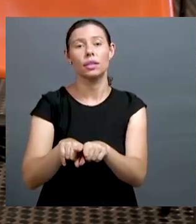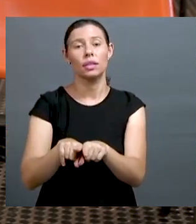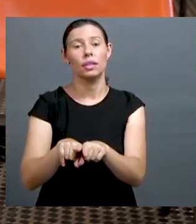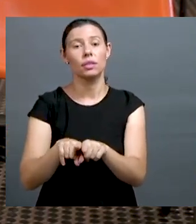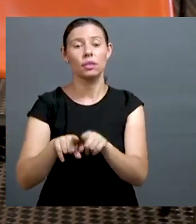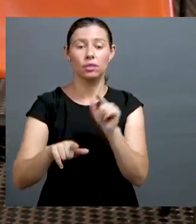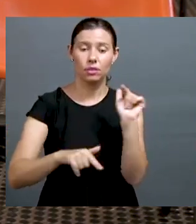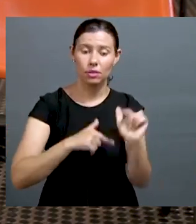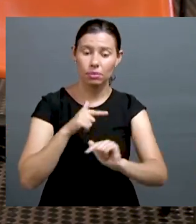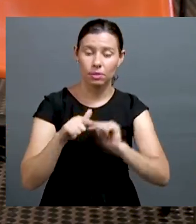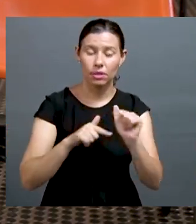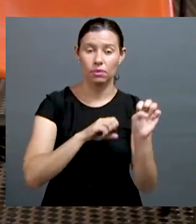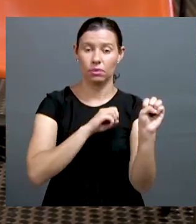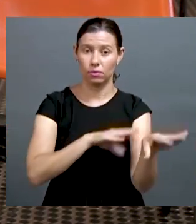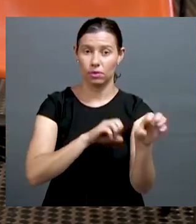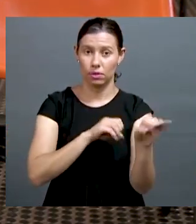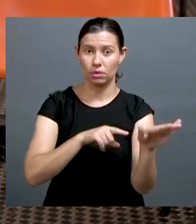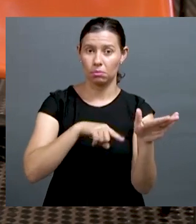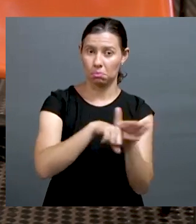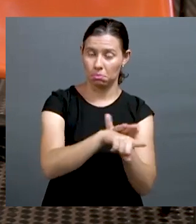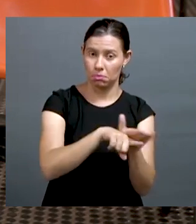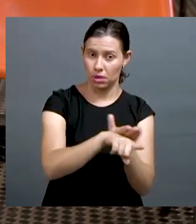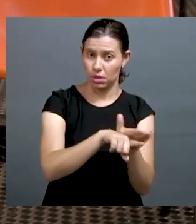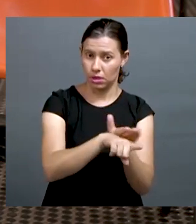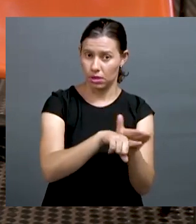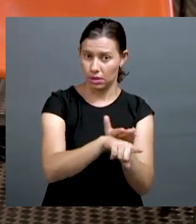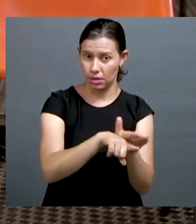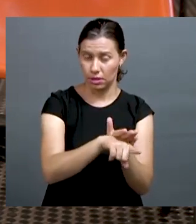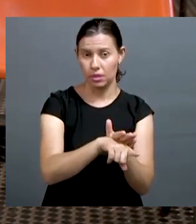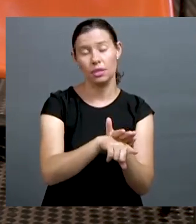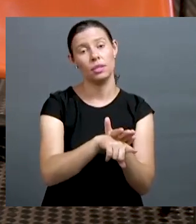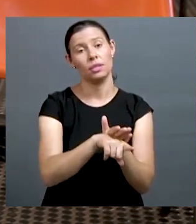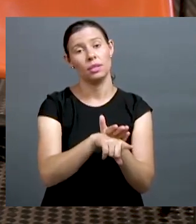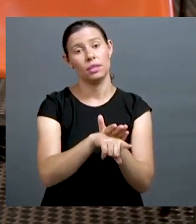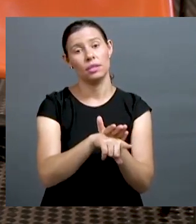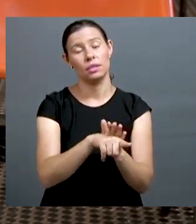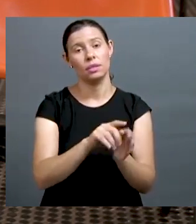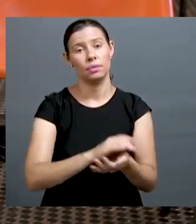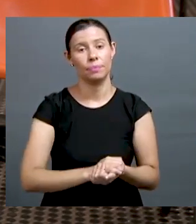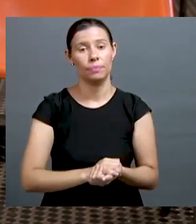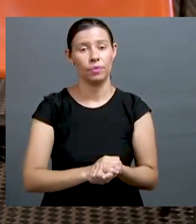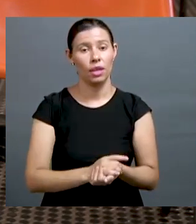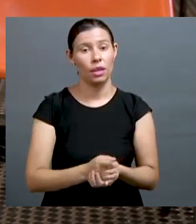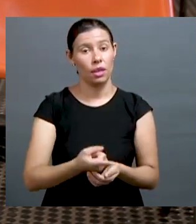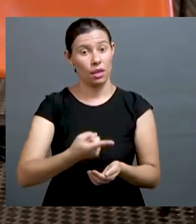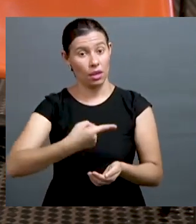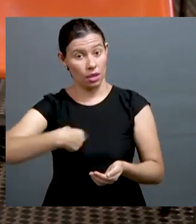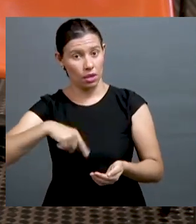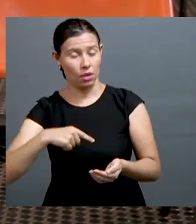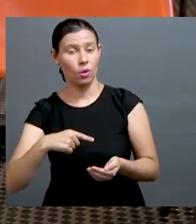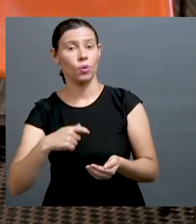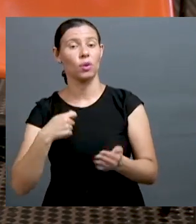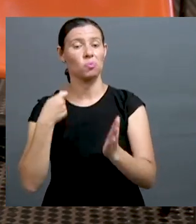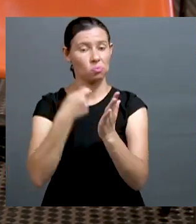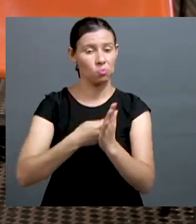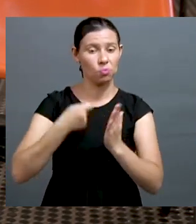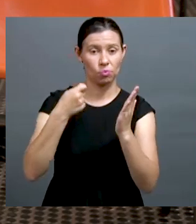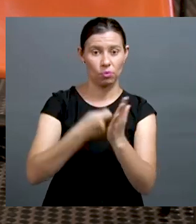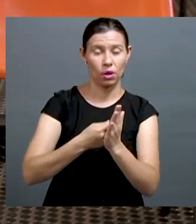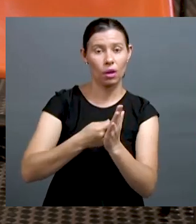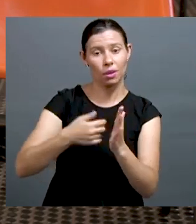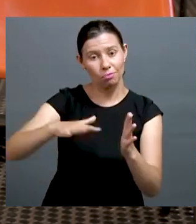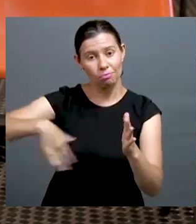cuidado, um serviço para a população de travestis e transexuais, ao mesmo tempo a gente trabalhando com ensino, com pesquisa,